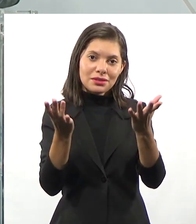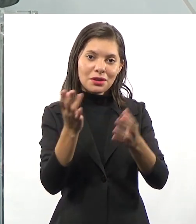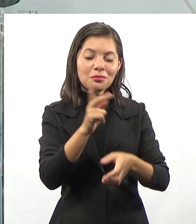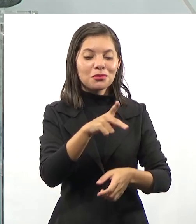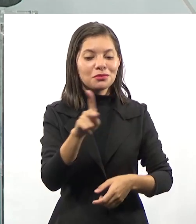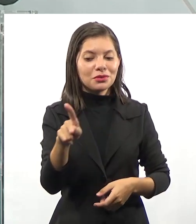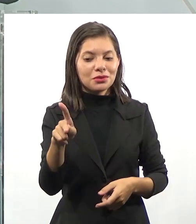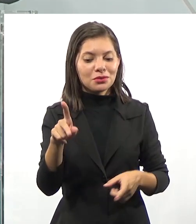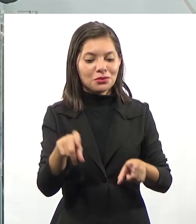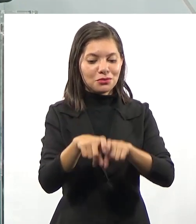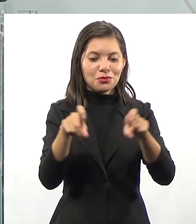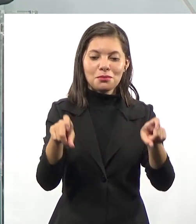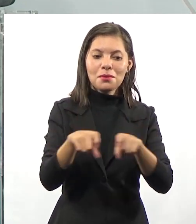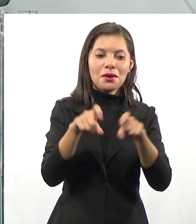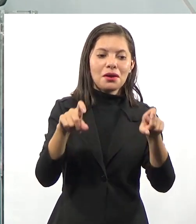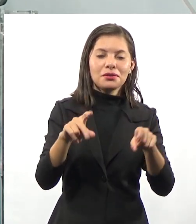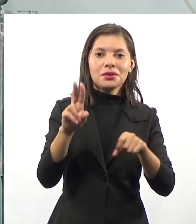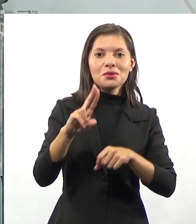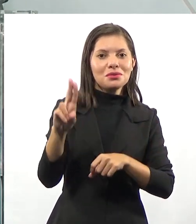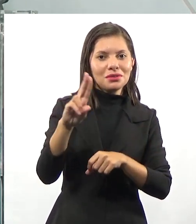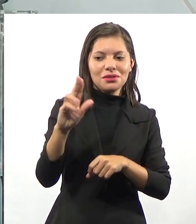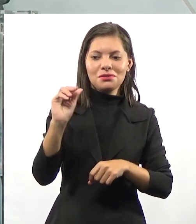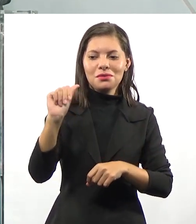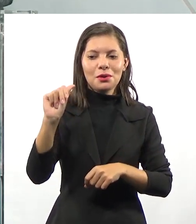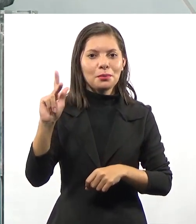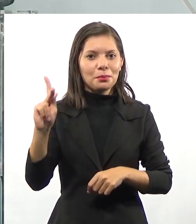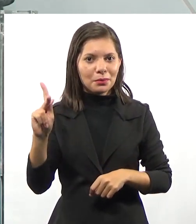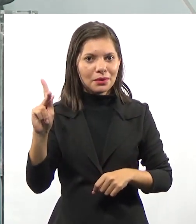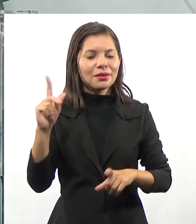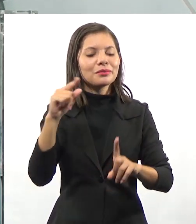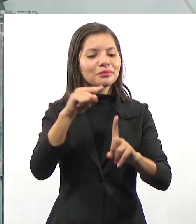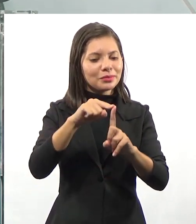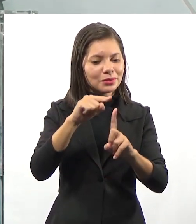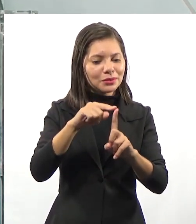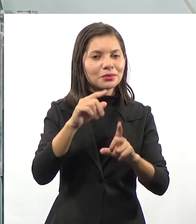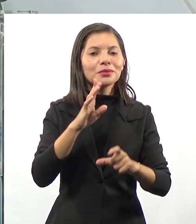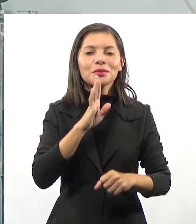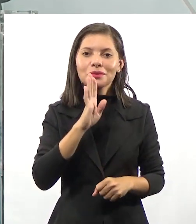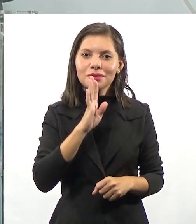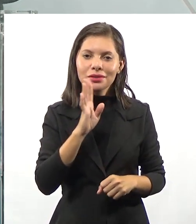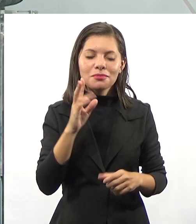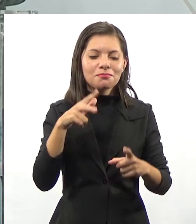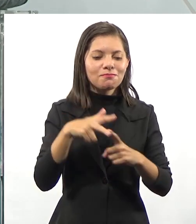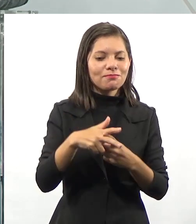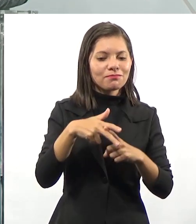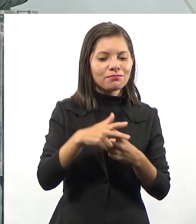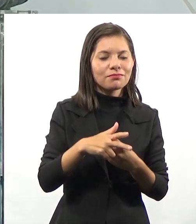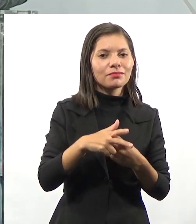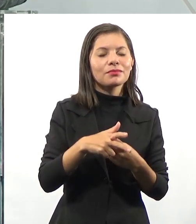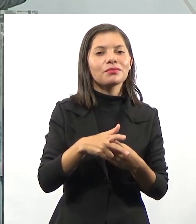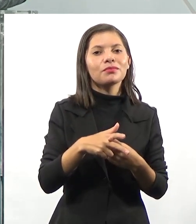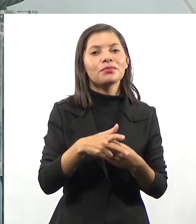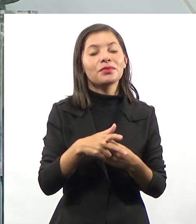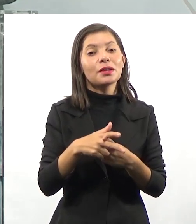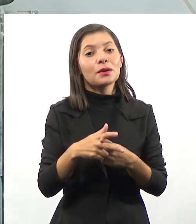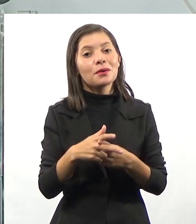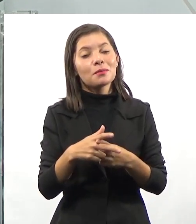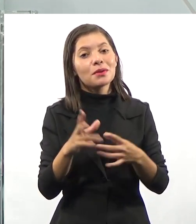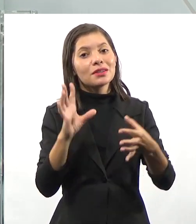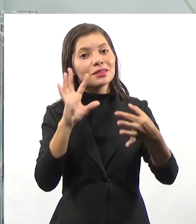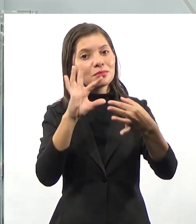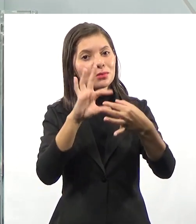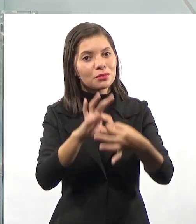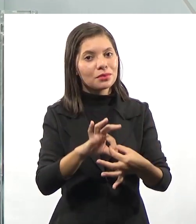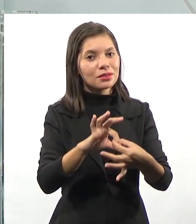informática e esteja ensinando o aluno a utilizar o Word. Aí, o objetivo é conhecer a ferramenta Word. Agora, se eu estou